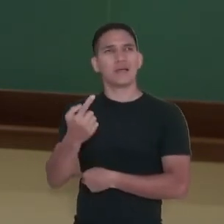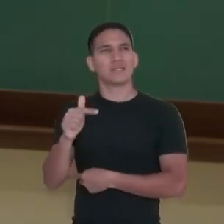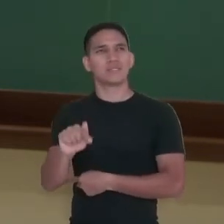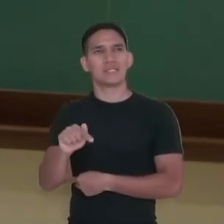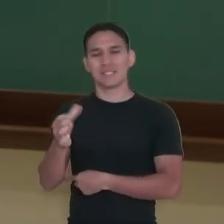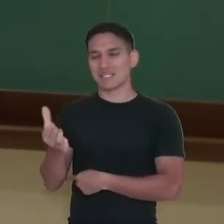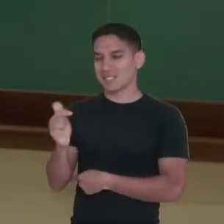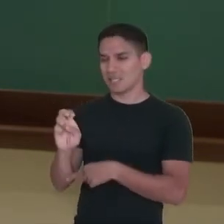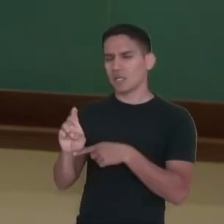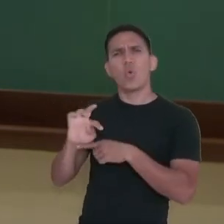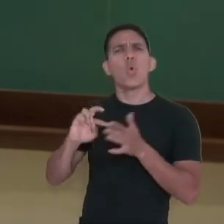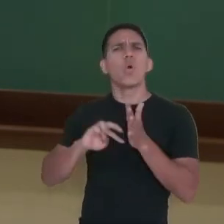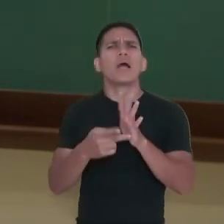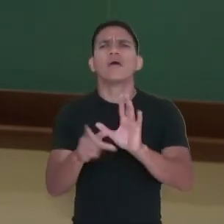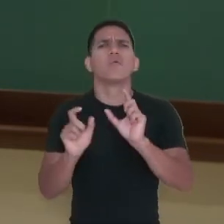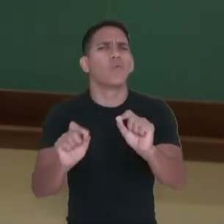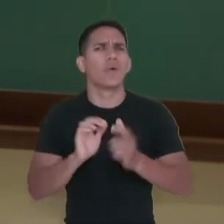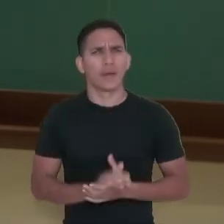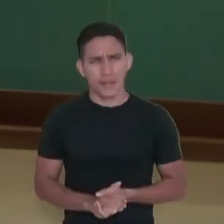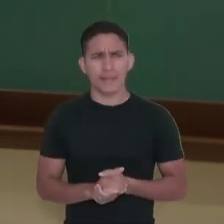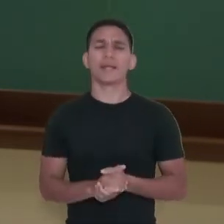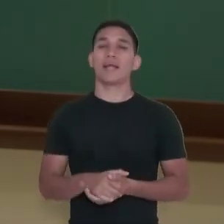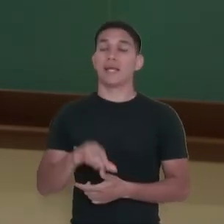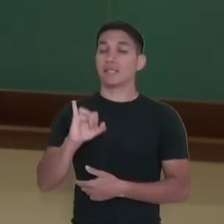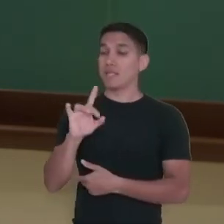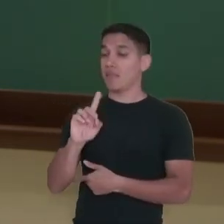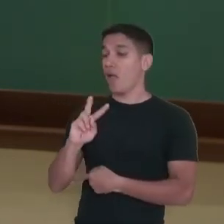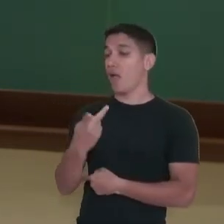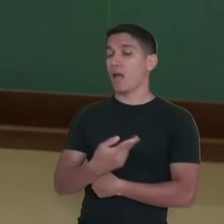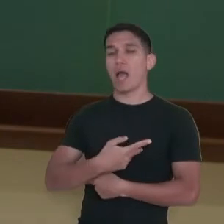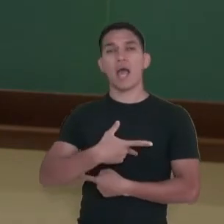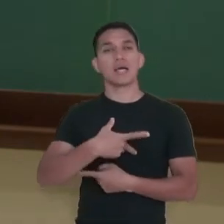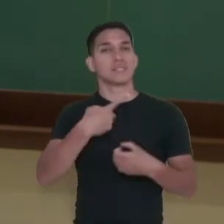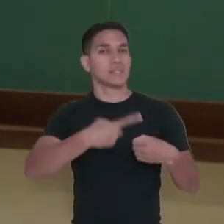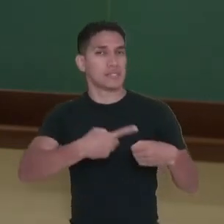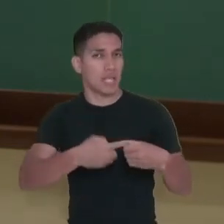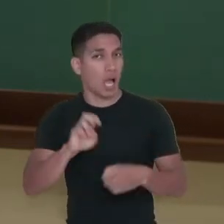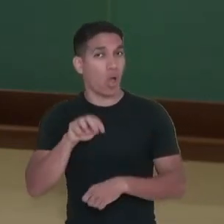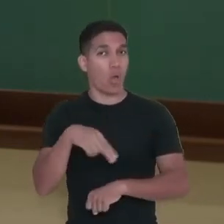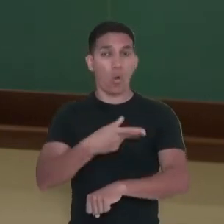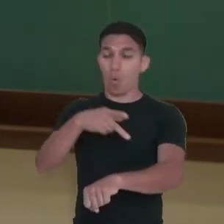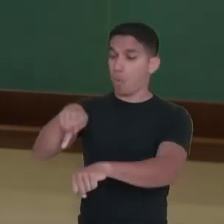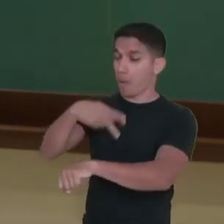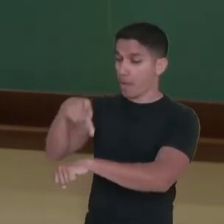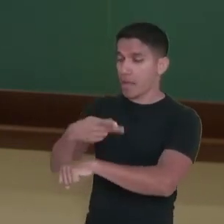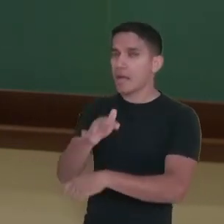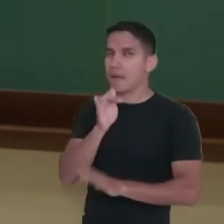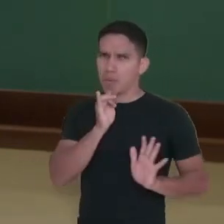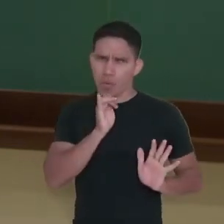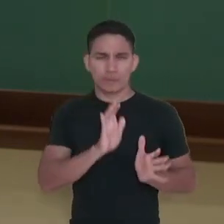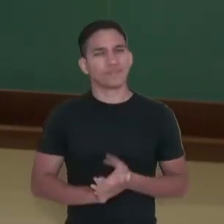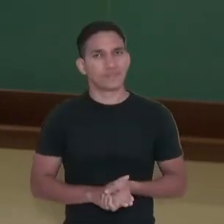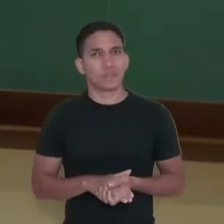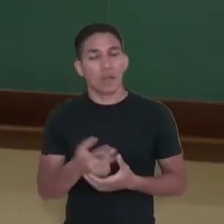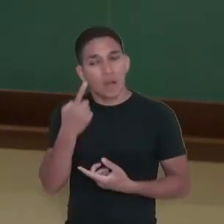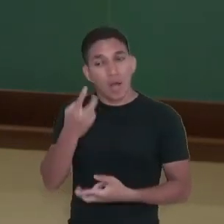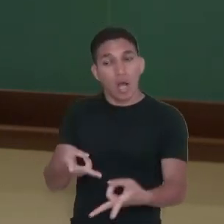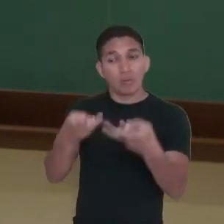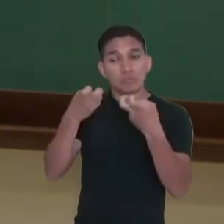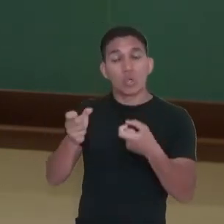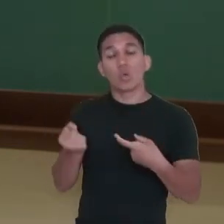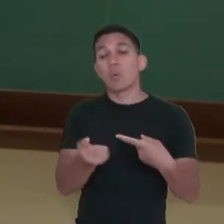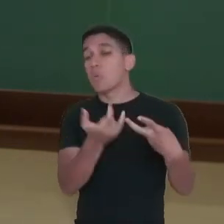O ele indica para nós? O IDH de um município ou de um país, por exemplo, leva em consideração para ser calculado